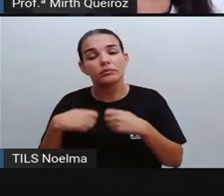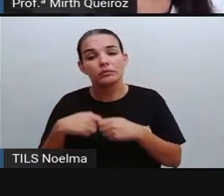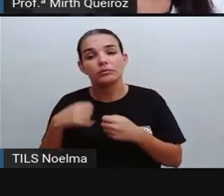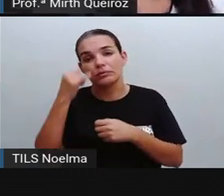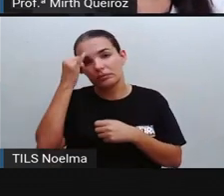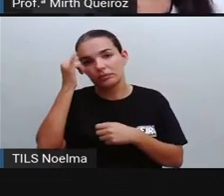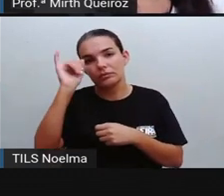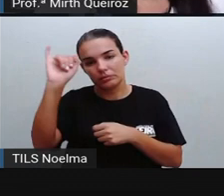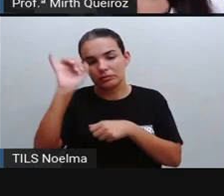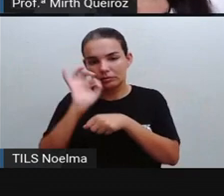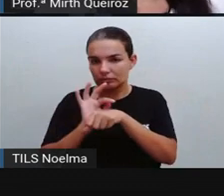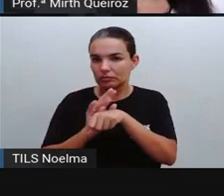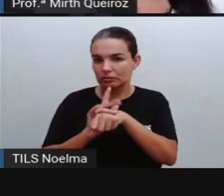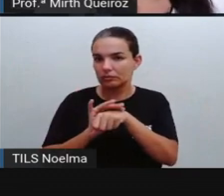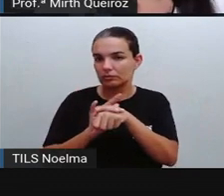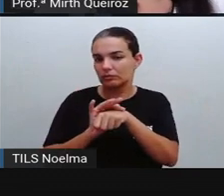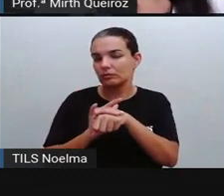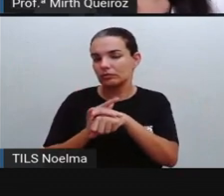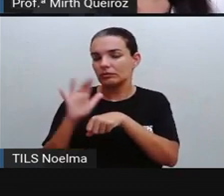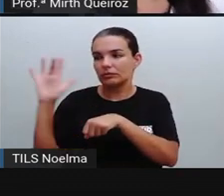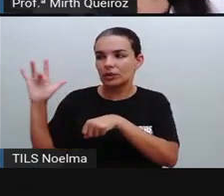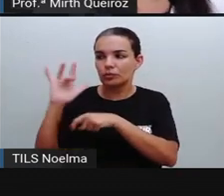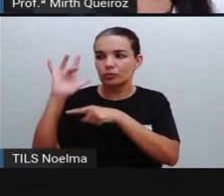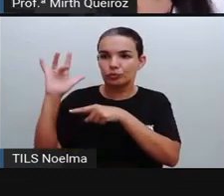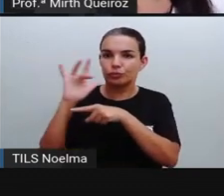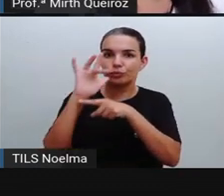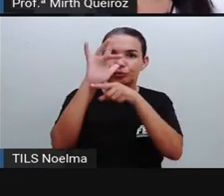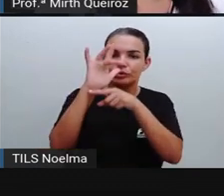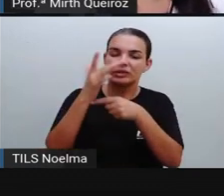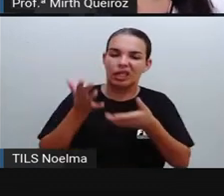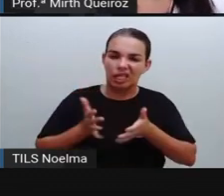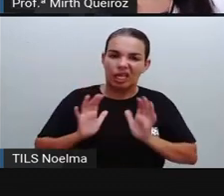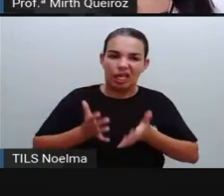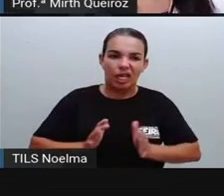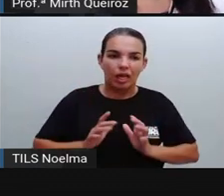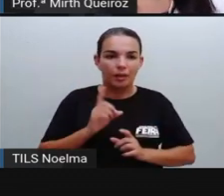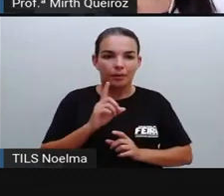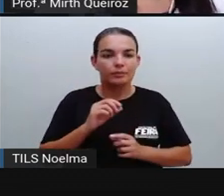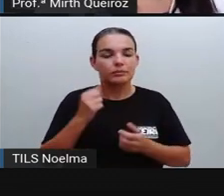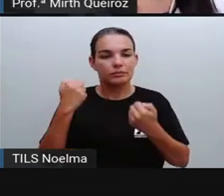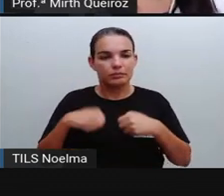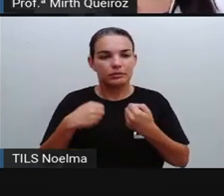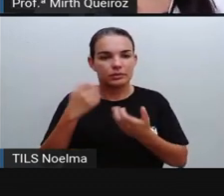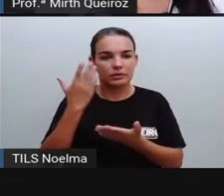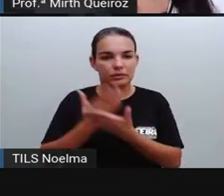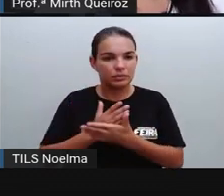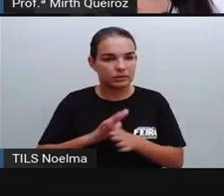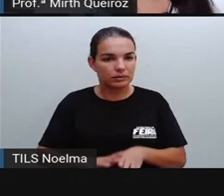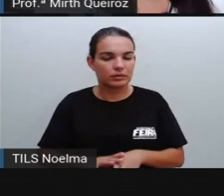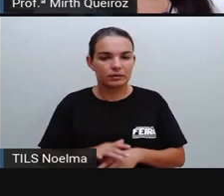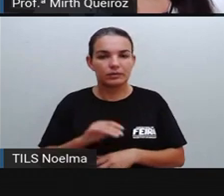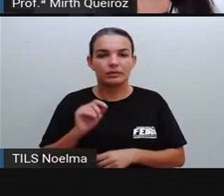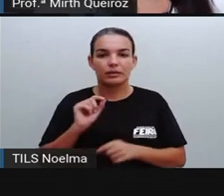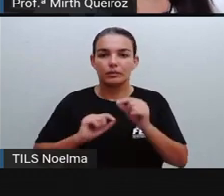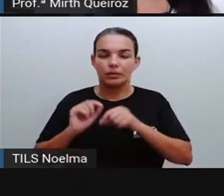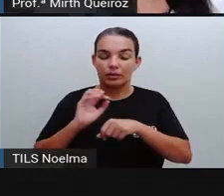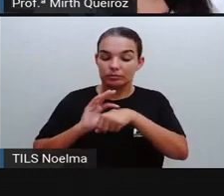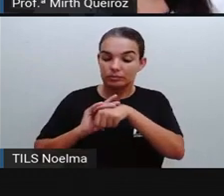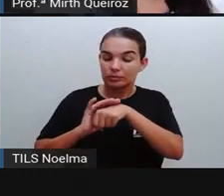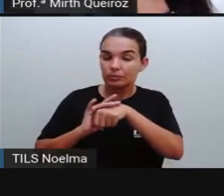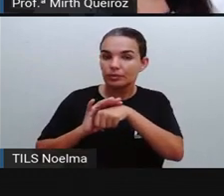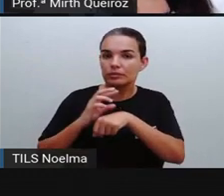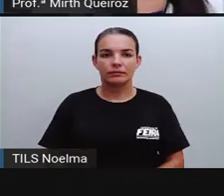desenvolvimento do mosquito e, consequentemente, a transmissão das doenças, né? Dengue, zika e